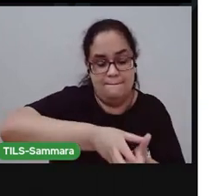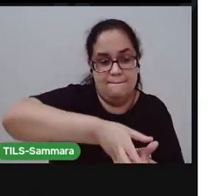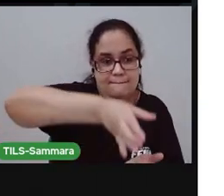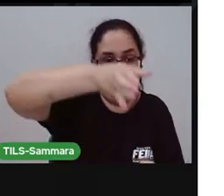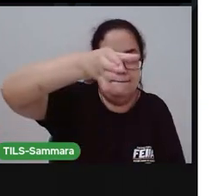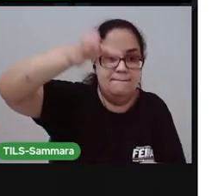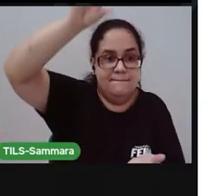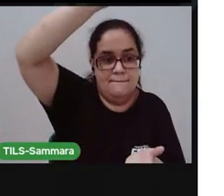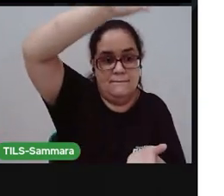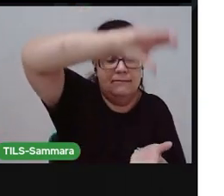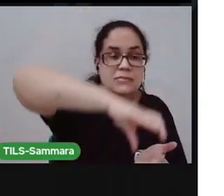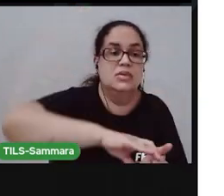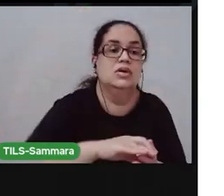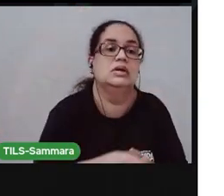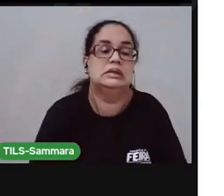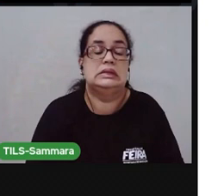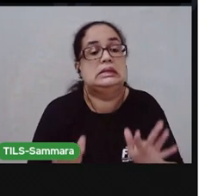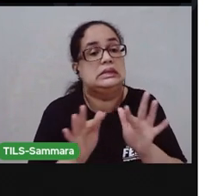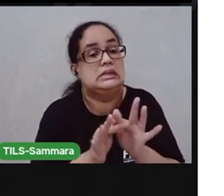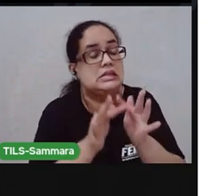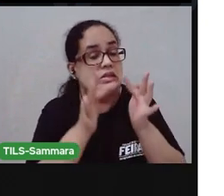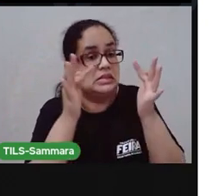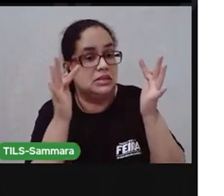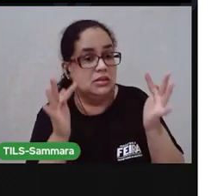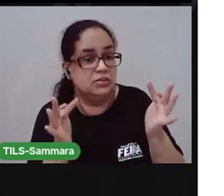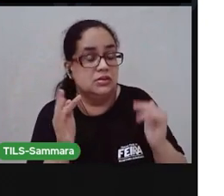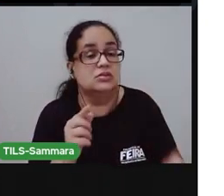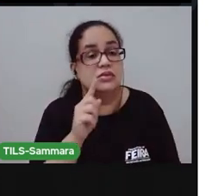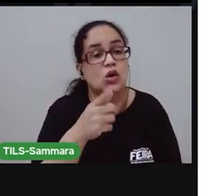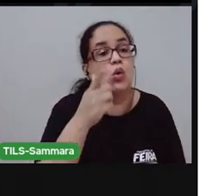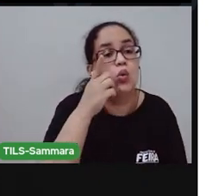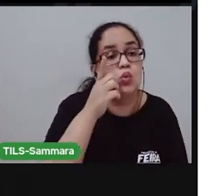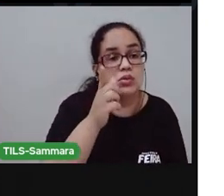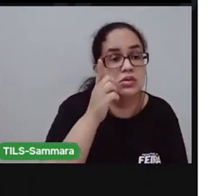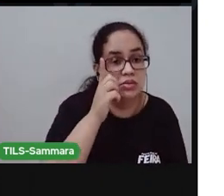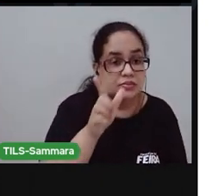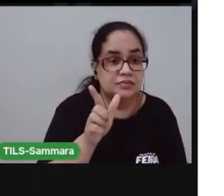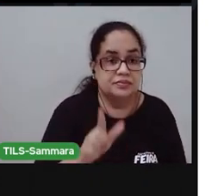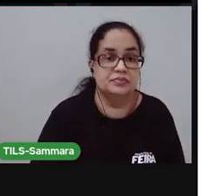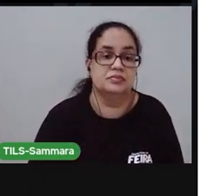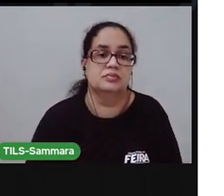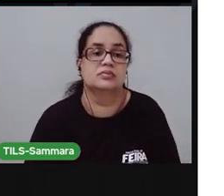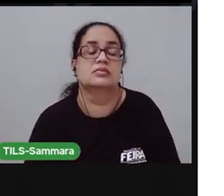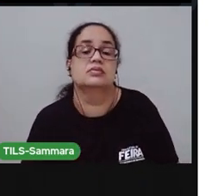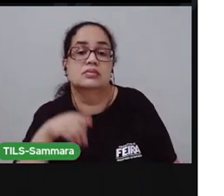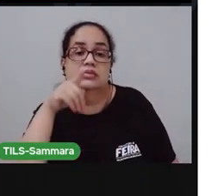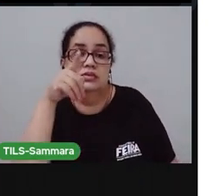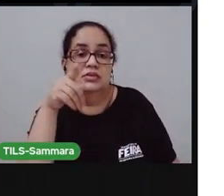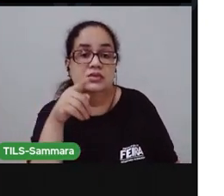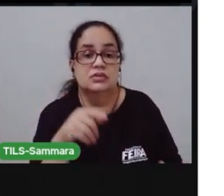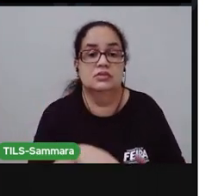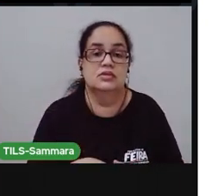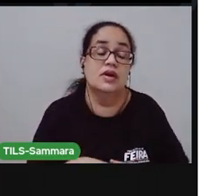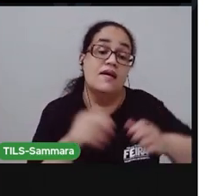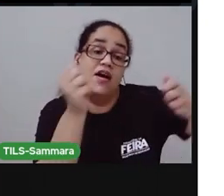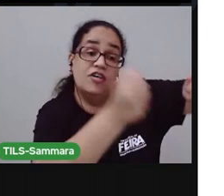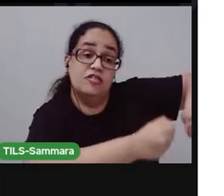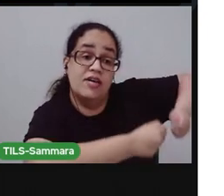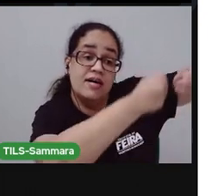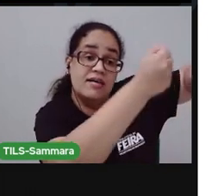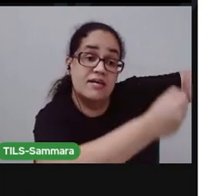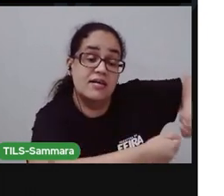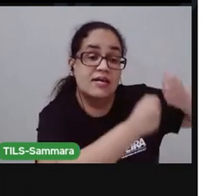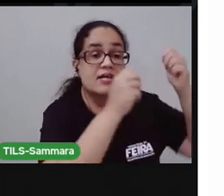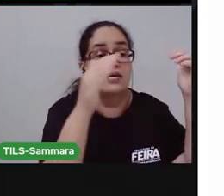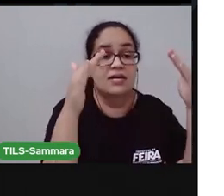É um trabalho muito simples e eu tenho certeza que você vai conseguir fazer. Olha outra coisa. varrer a casa.